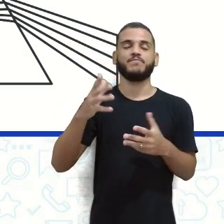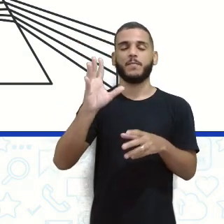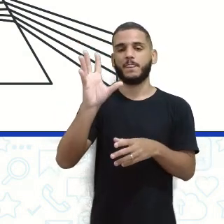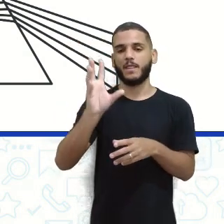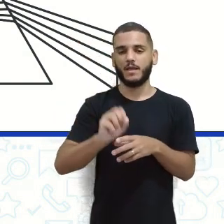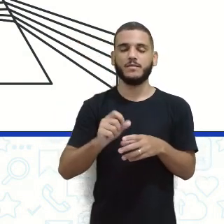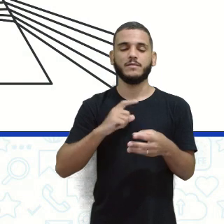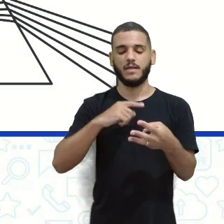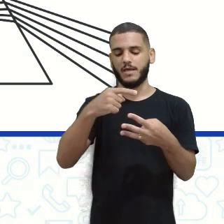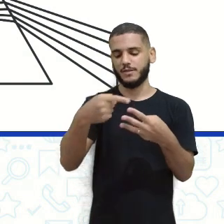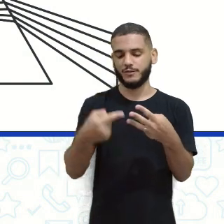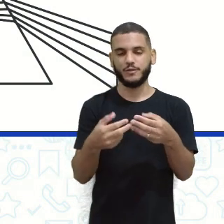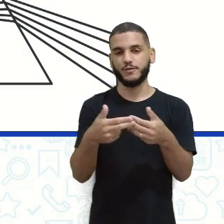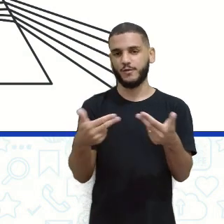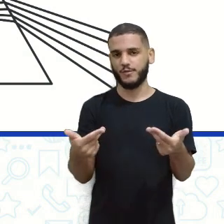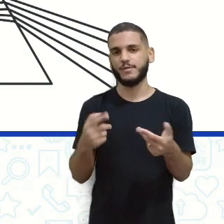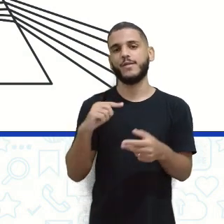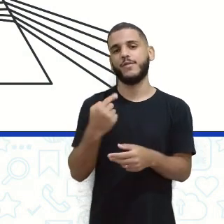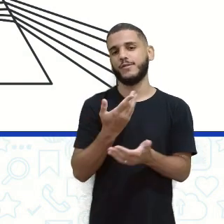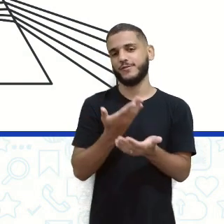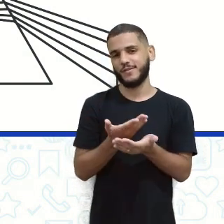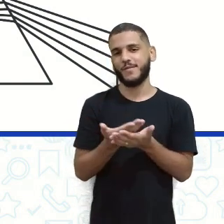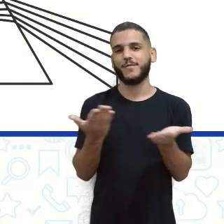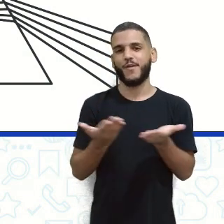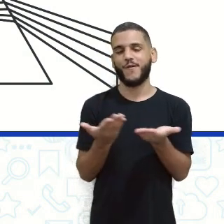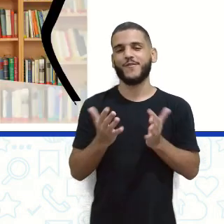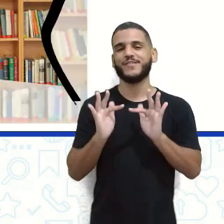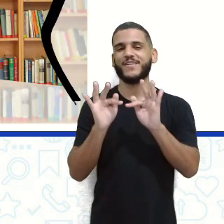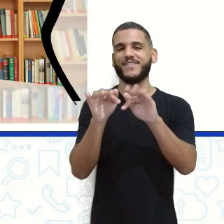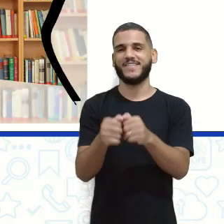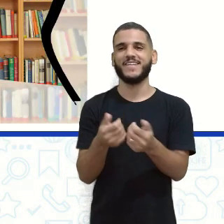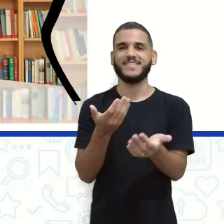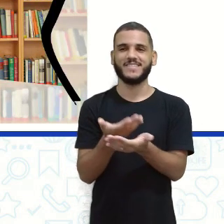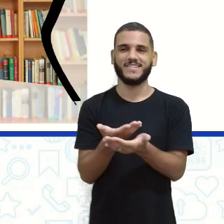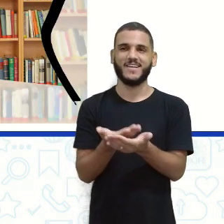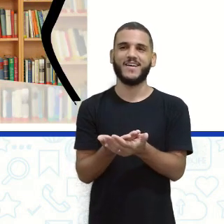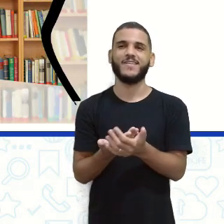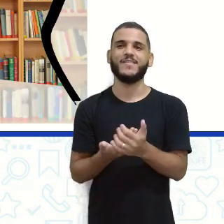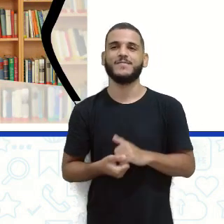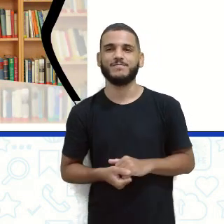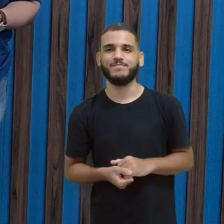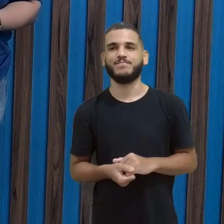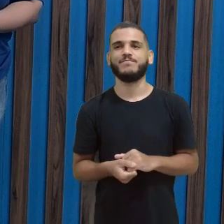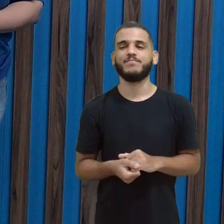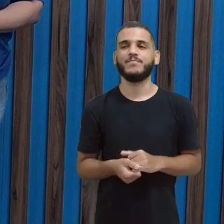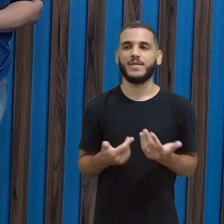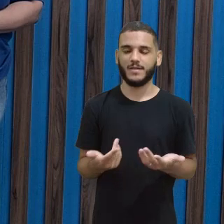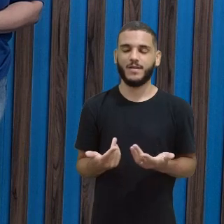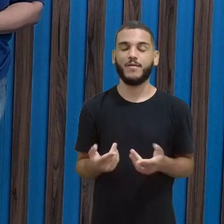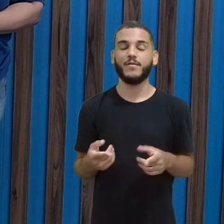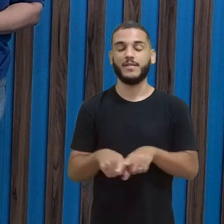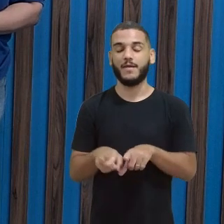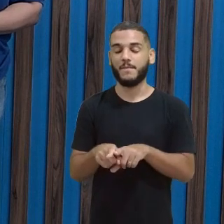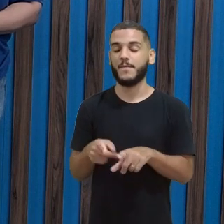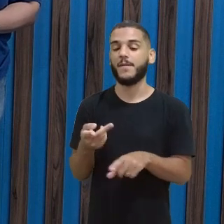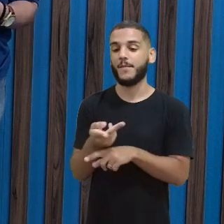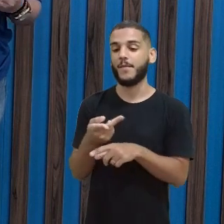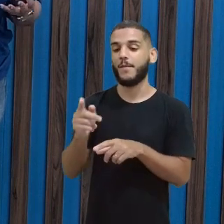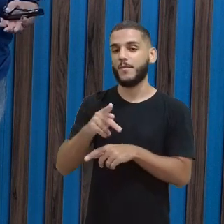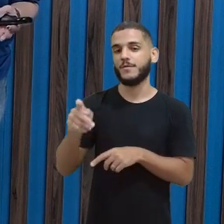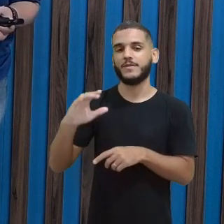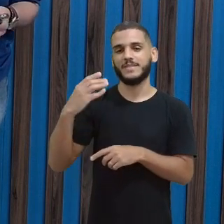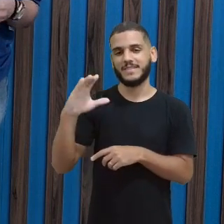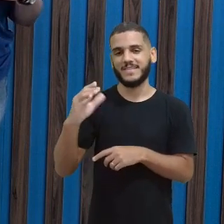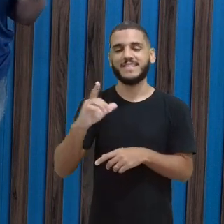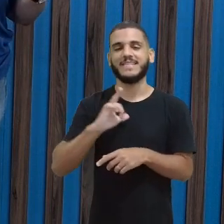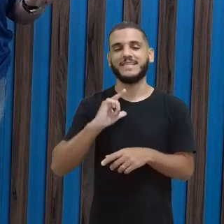Reflexão, refração e absorção. Chegamos ao final da nossa aula de hoje. Procure o professor de ciências da sua escola. Tire as